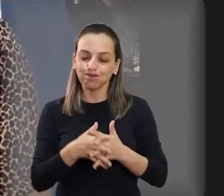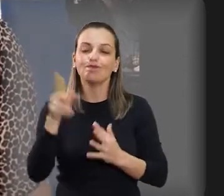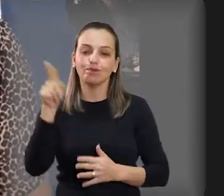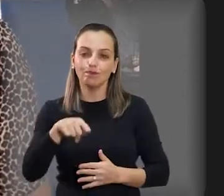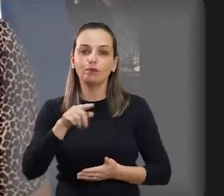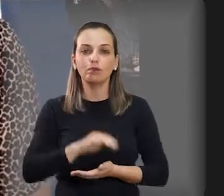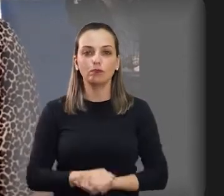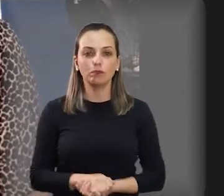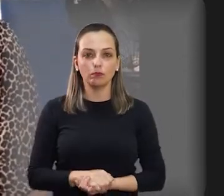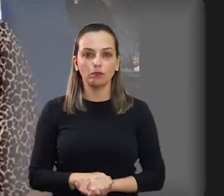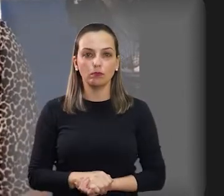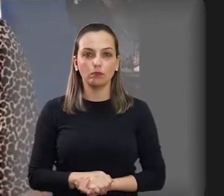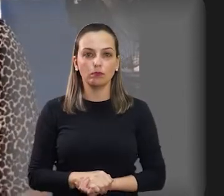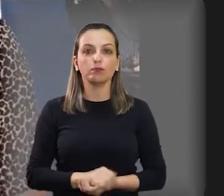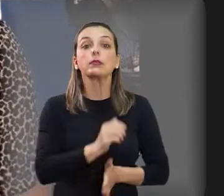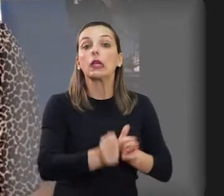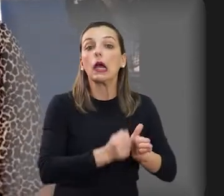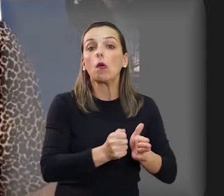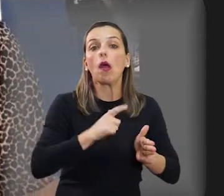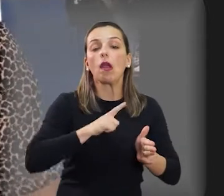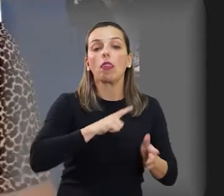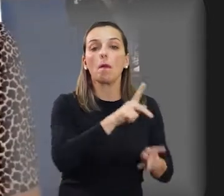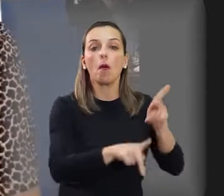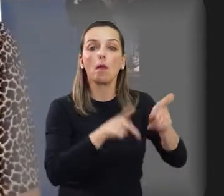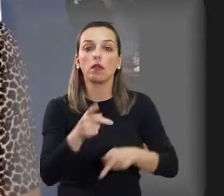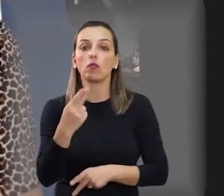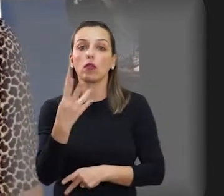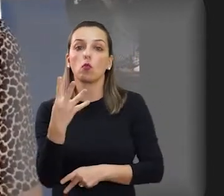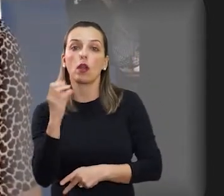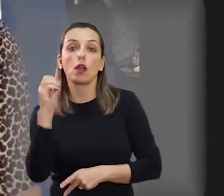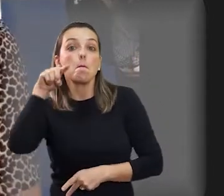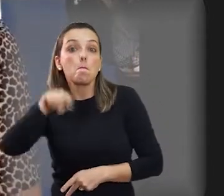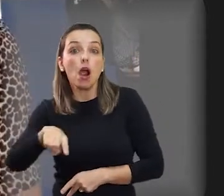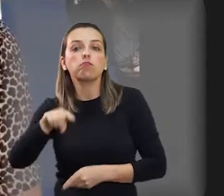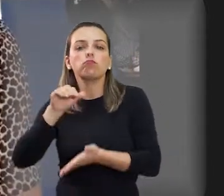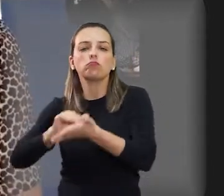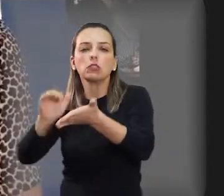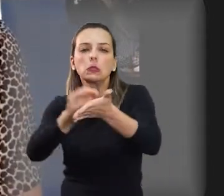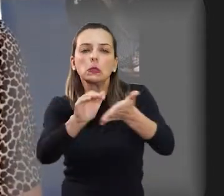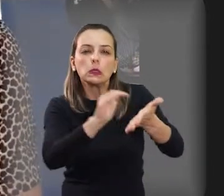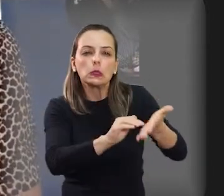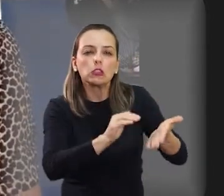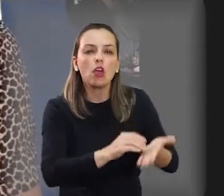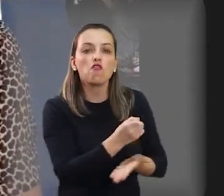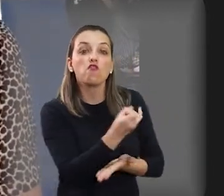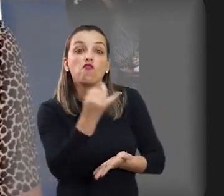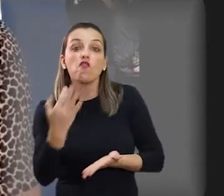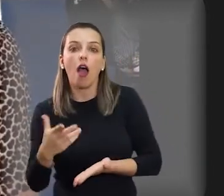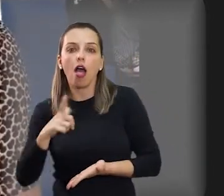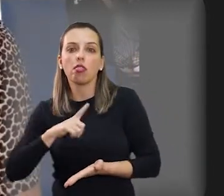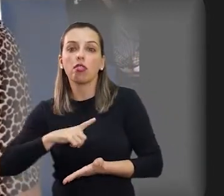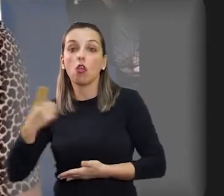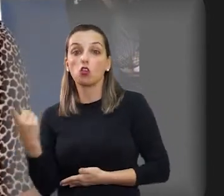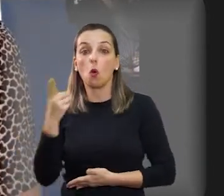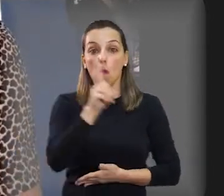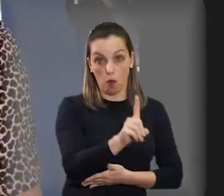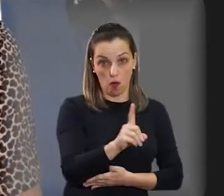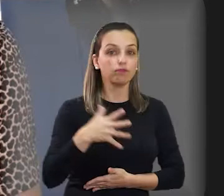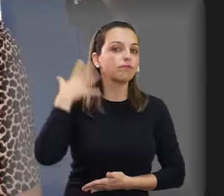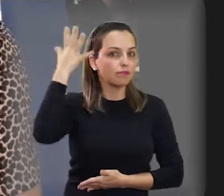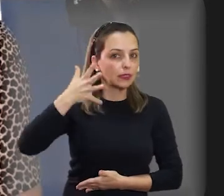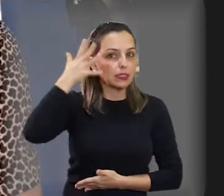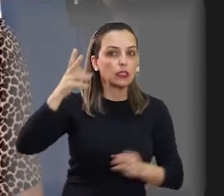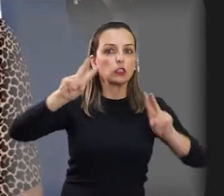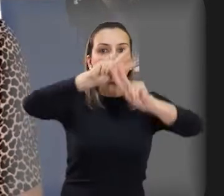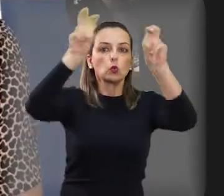enorme, né? Nossa cidade é uma cidade de quase 240 mil habitantes e aí a gente tem várias secretarias que vão estar presentes aqui com a